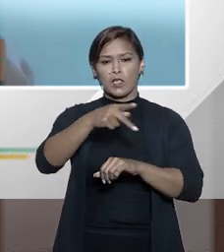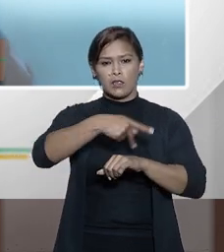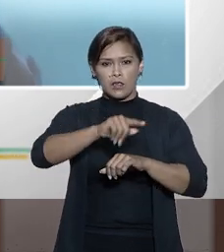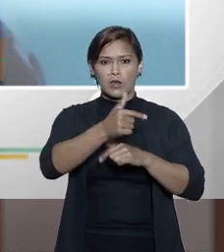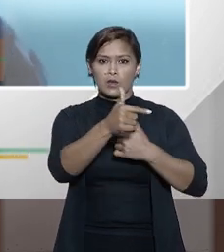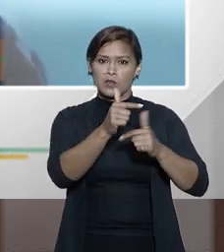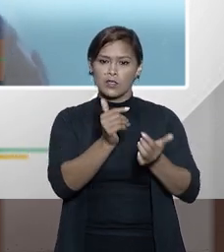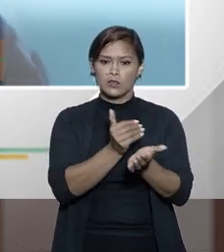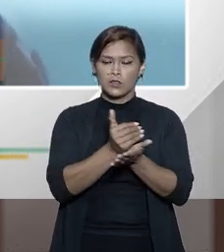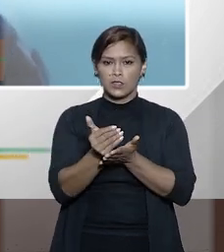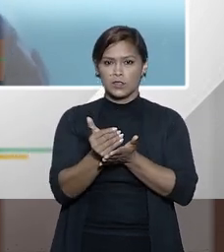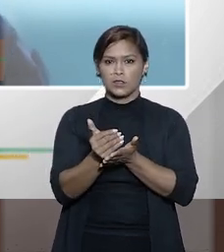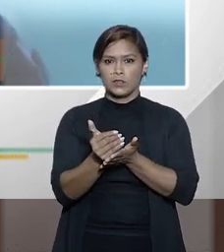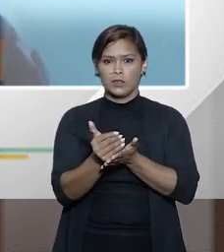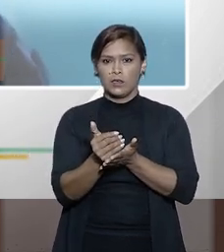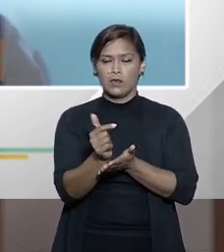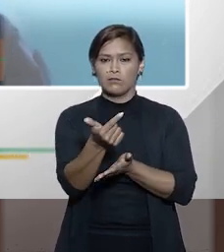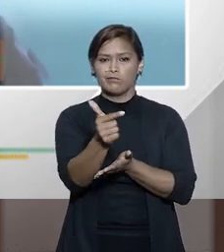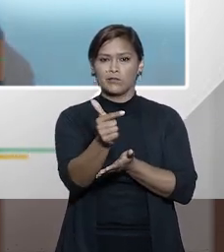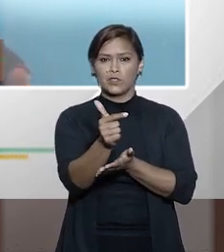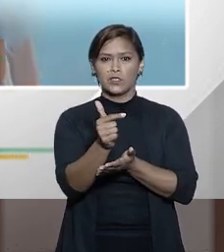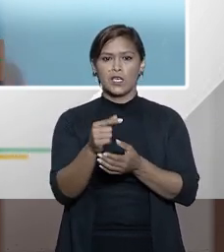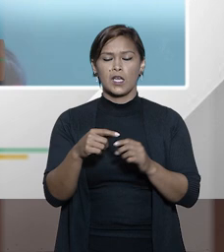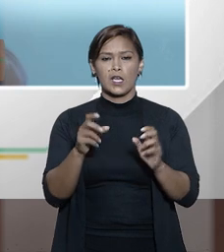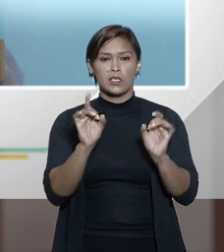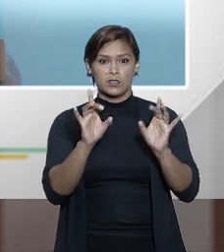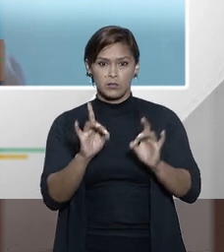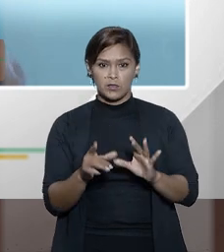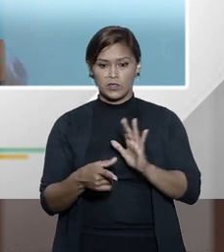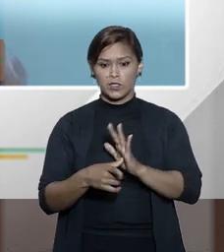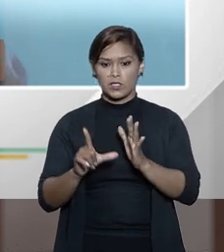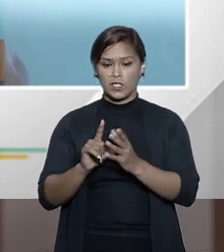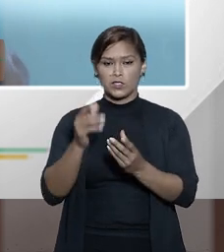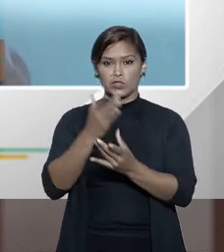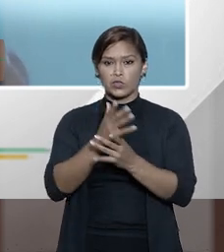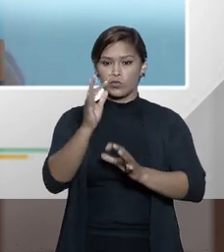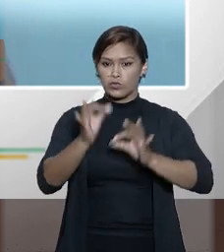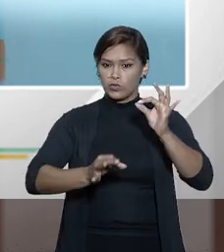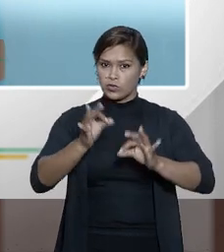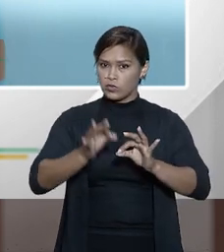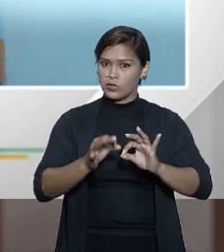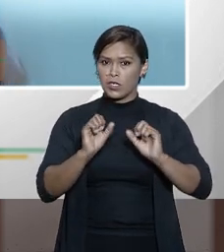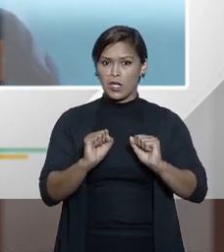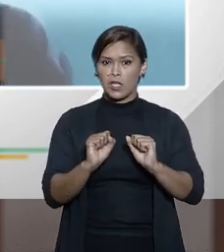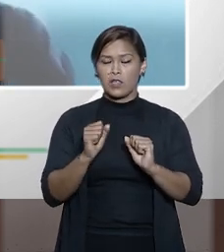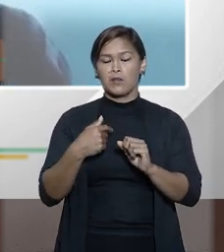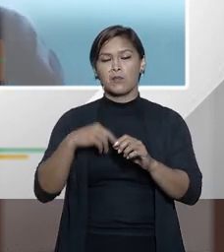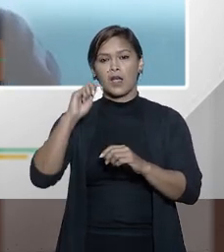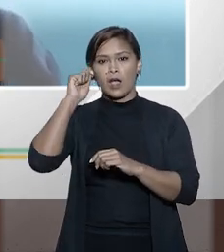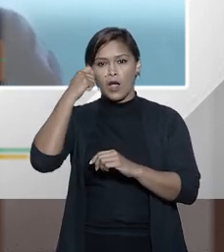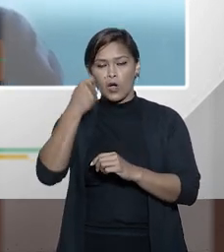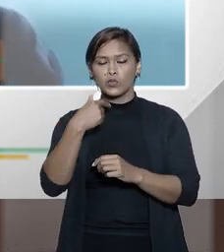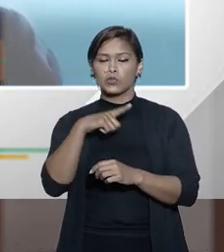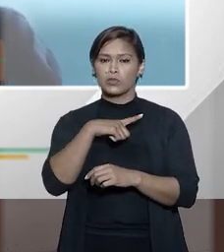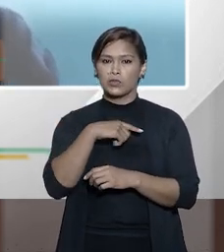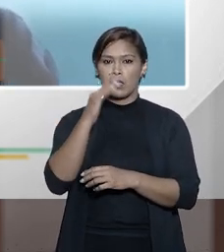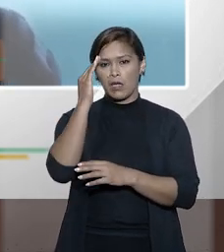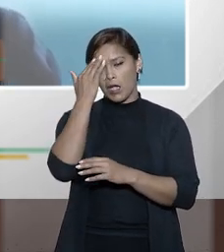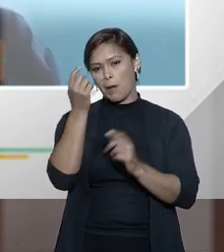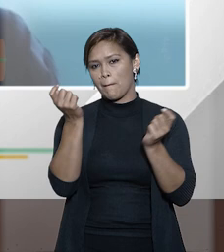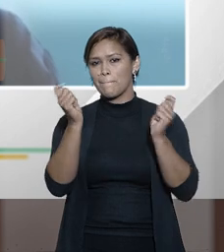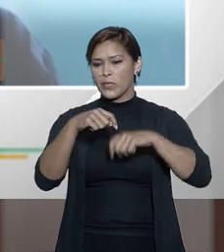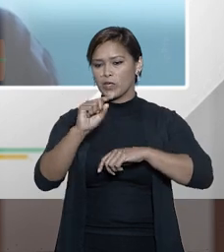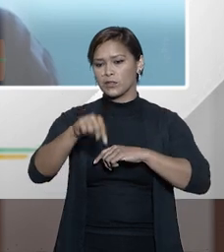ainda não ter iniciado a preferencialmente antes do trânsito em julgado mas há autores que entendem que pode ser